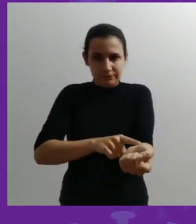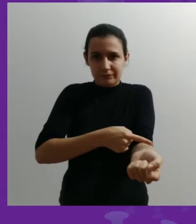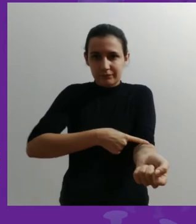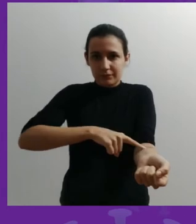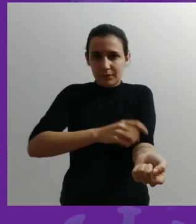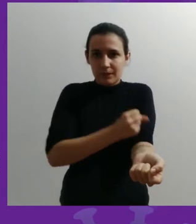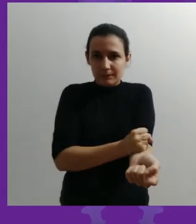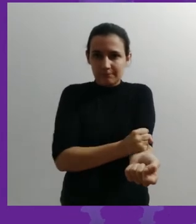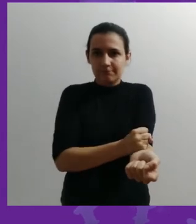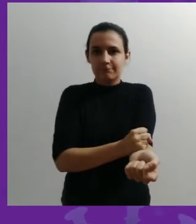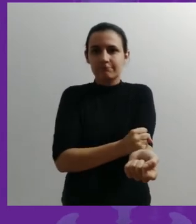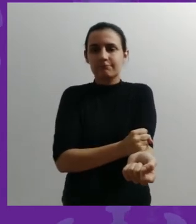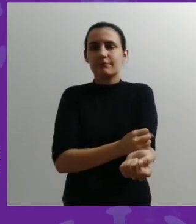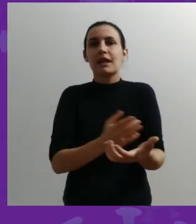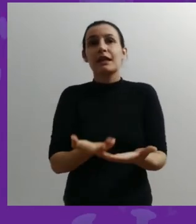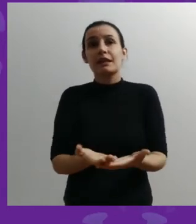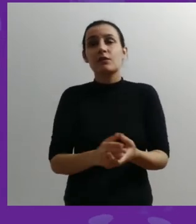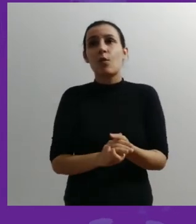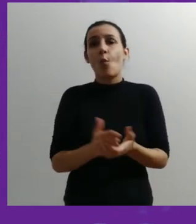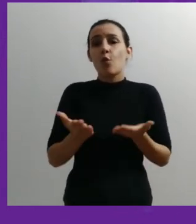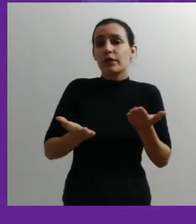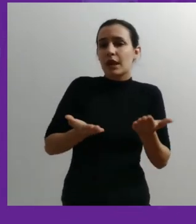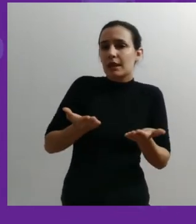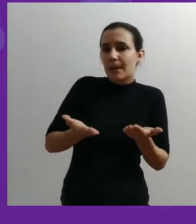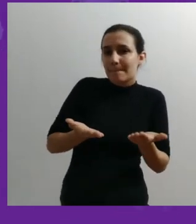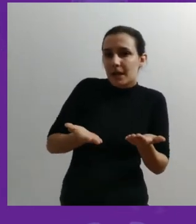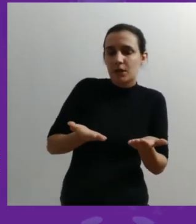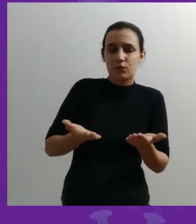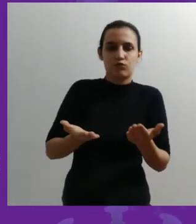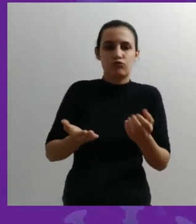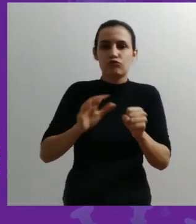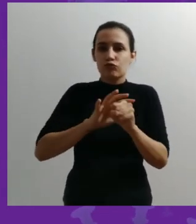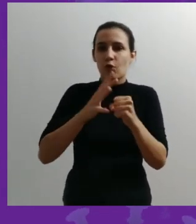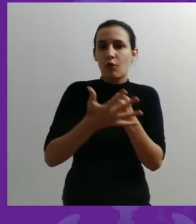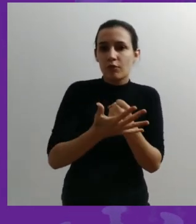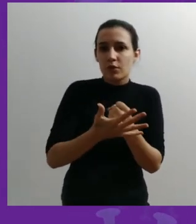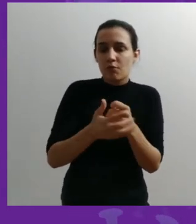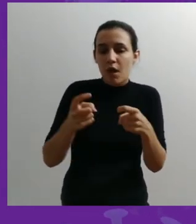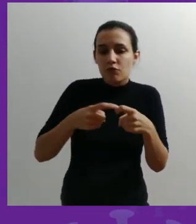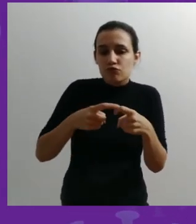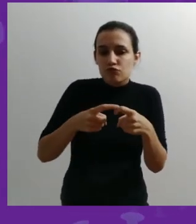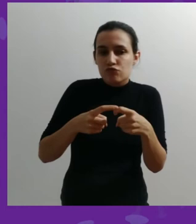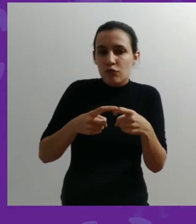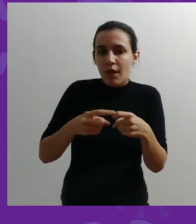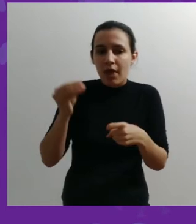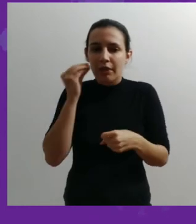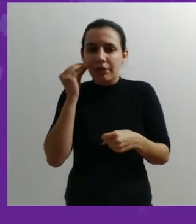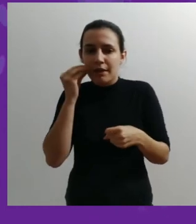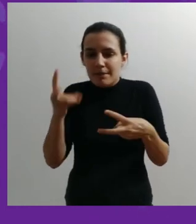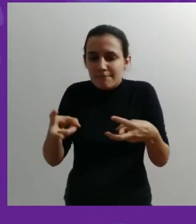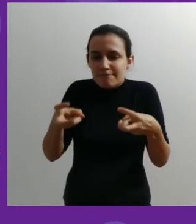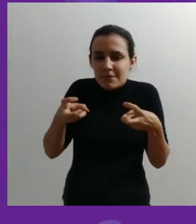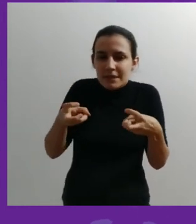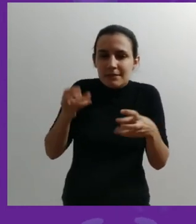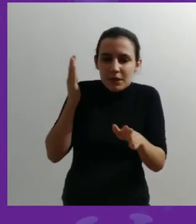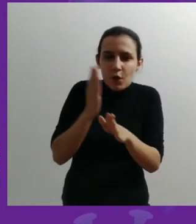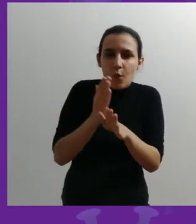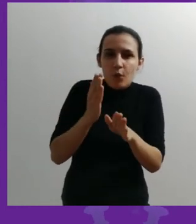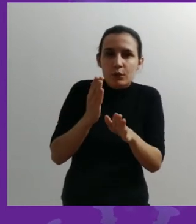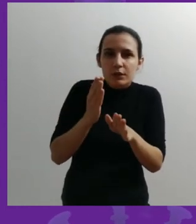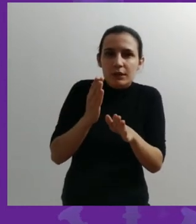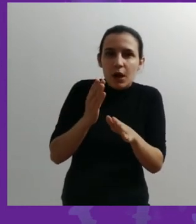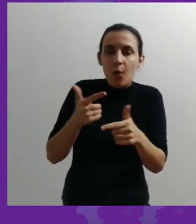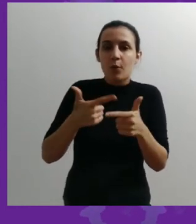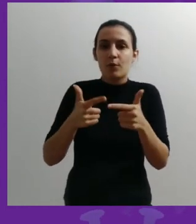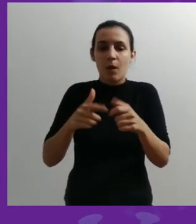Então, durante o tratamento da COVID-19, eu procuro identificar quais são os problemas inflamatórios que essa